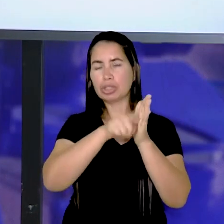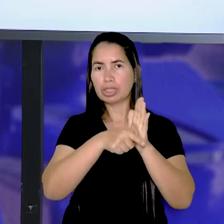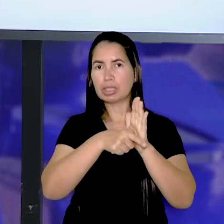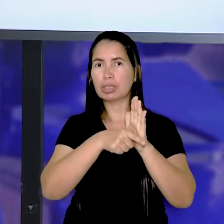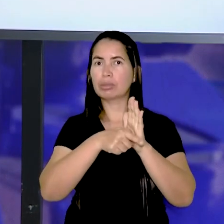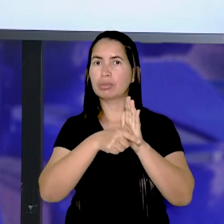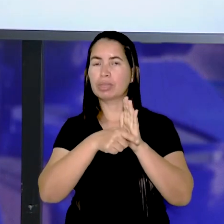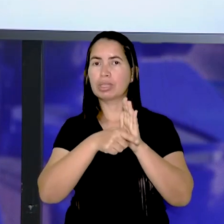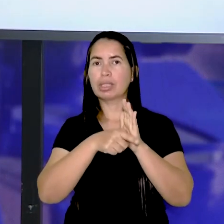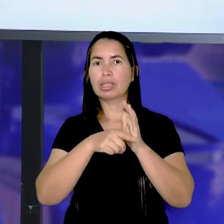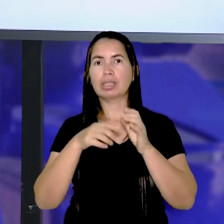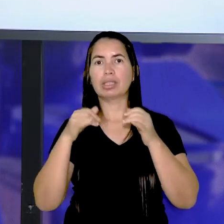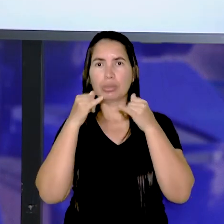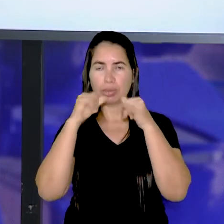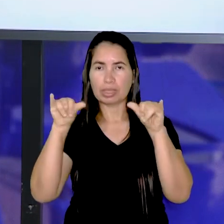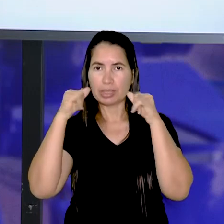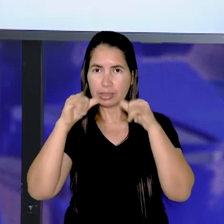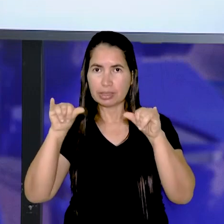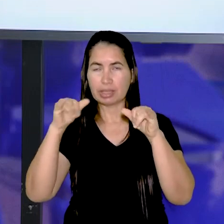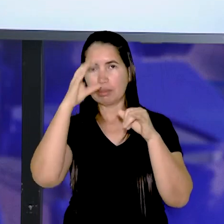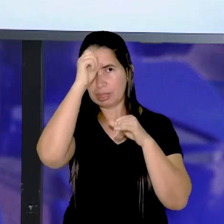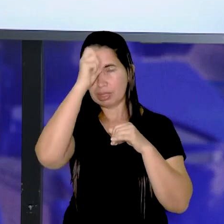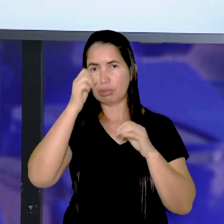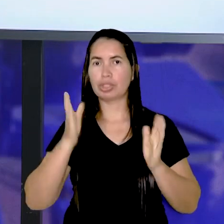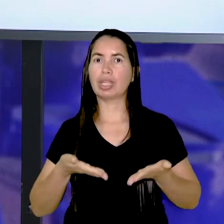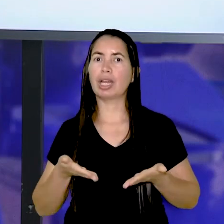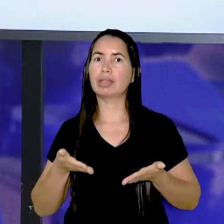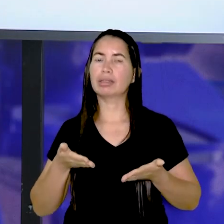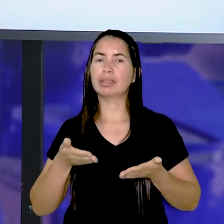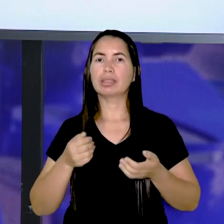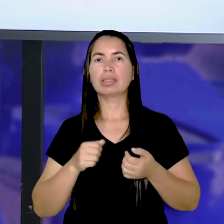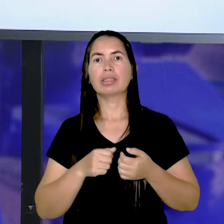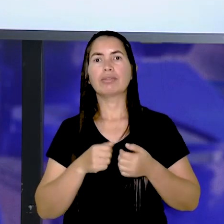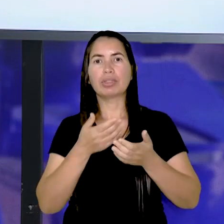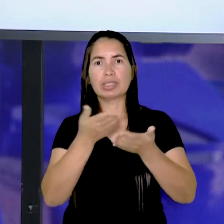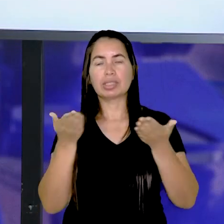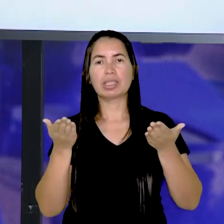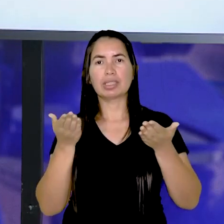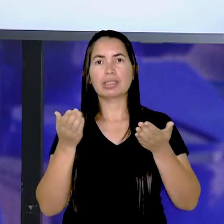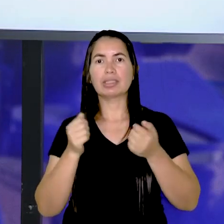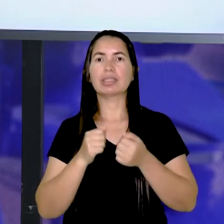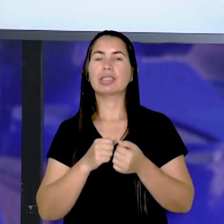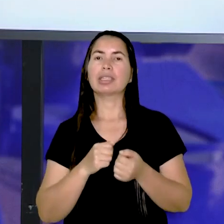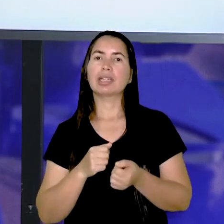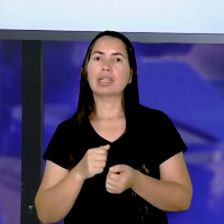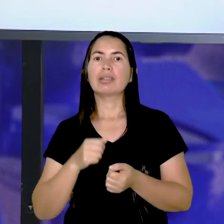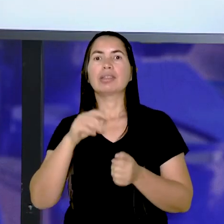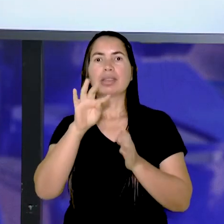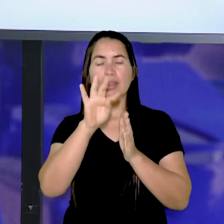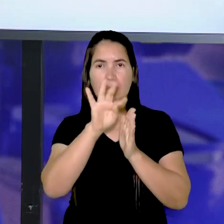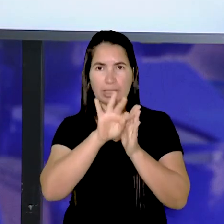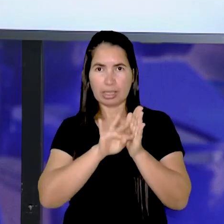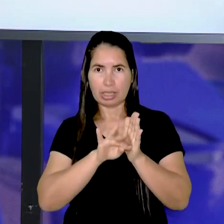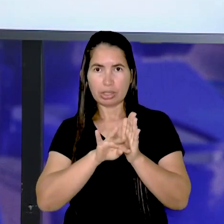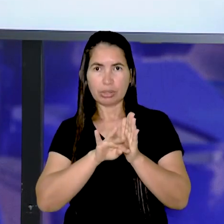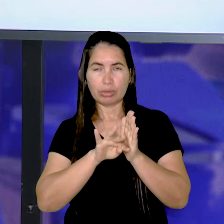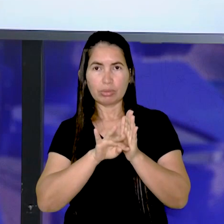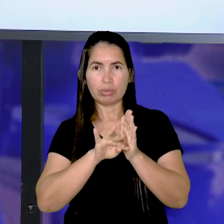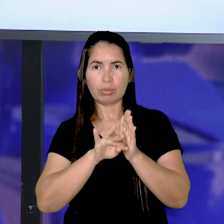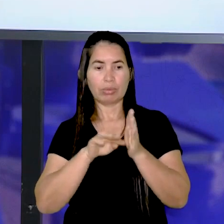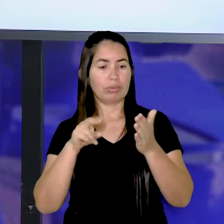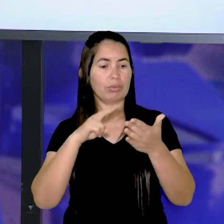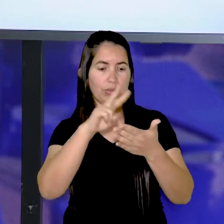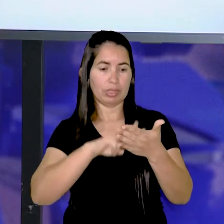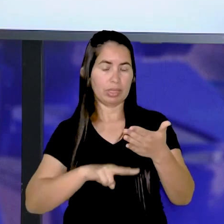notícia que a gente já aprendeu aqui. Então, assim, vocês vão dar ênfase nesse texto que foi lido para vocês